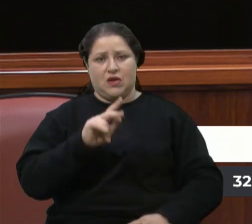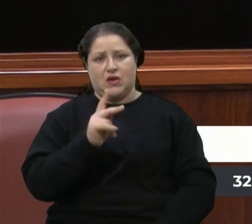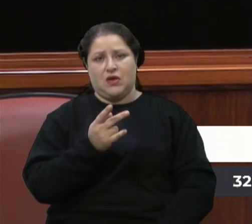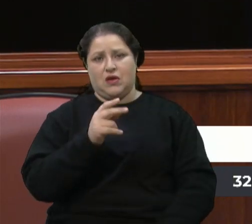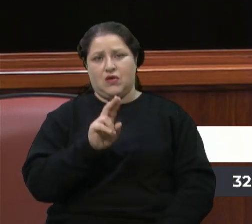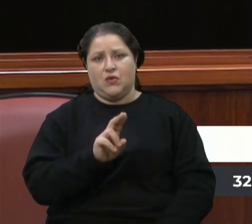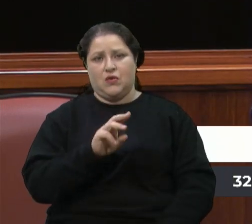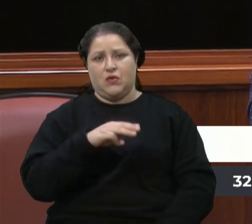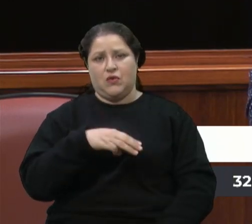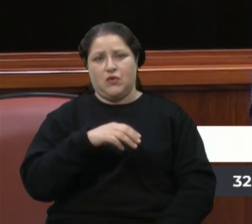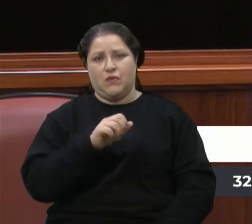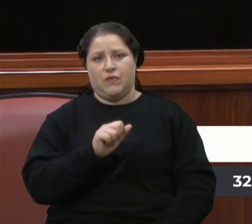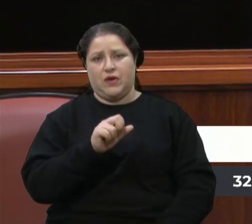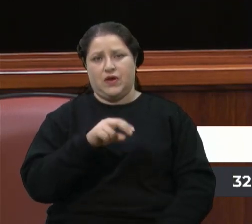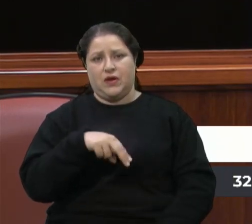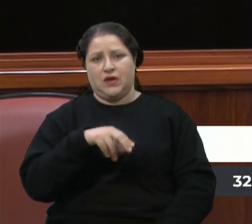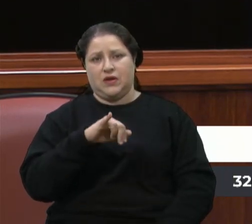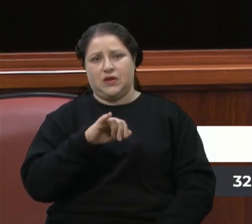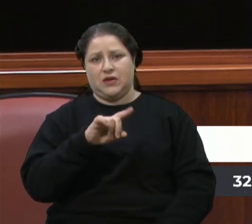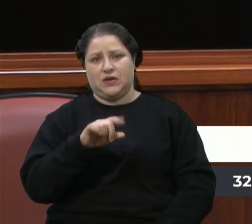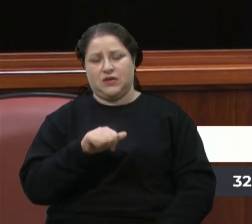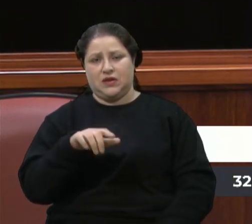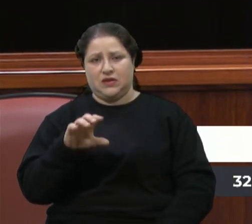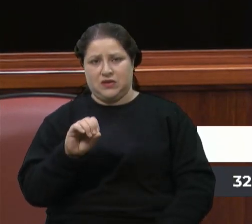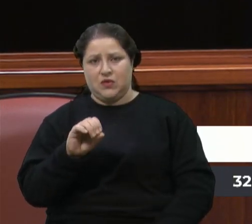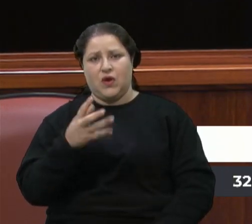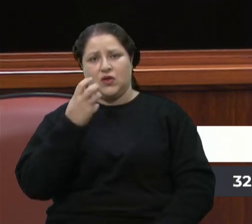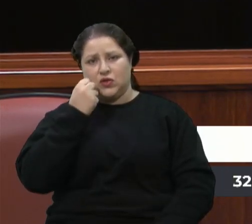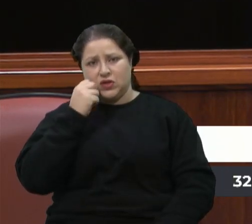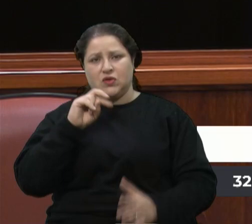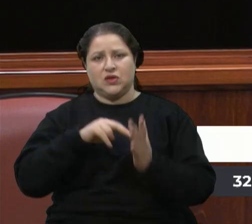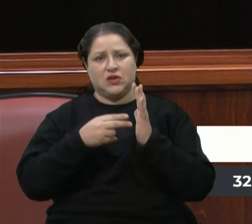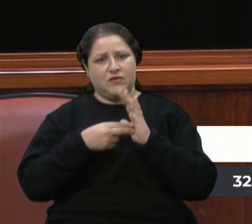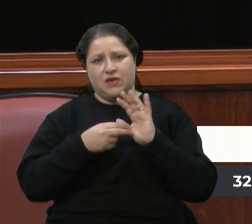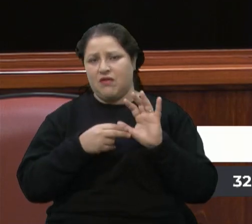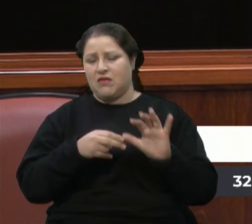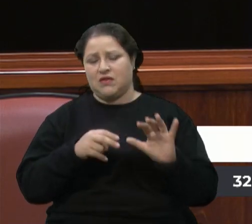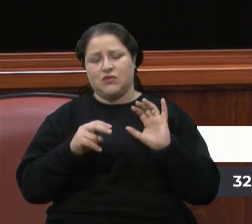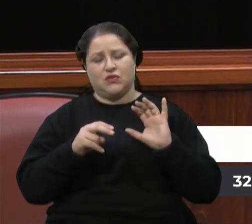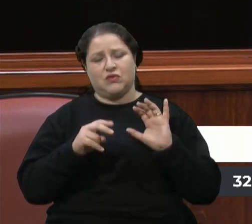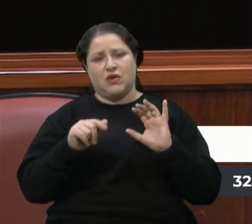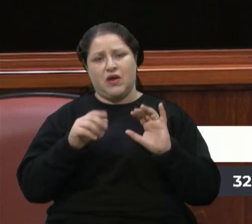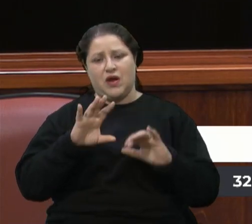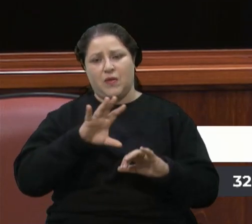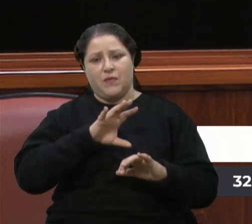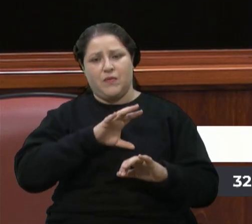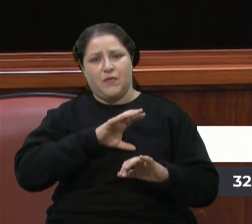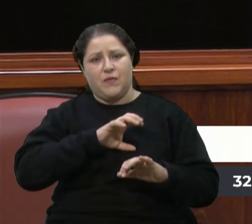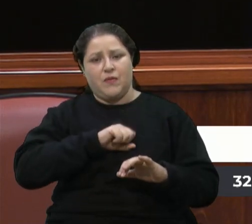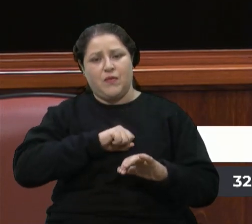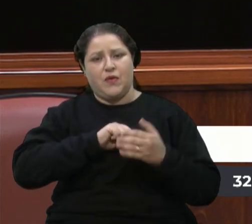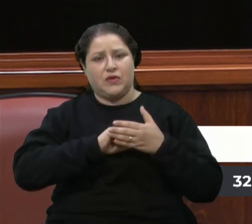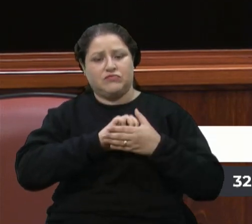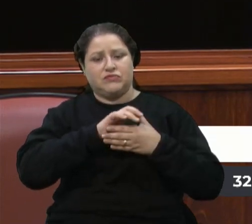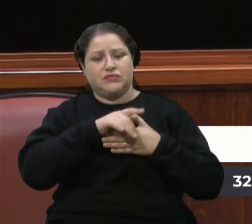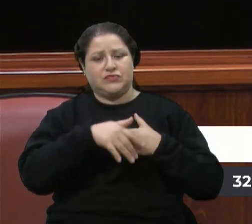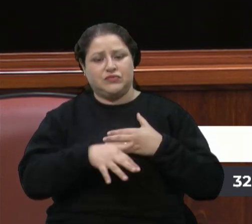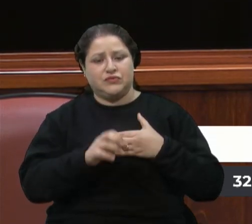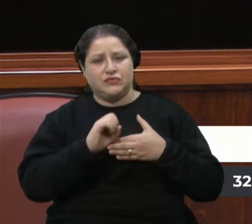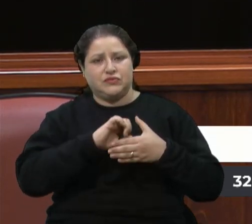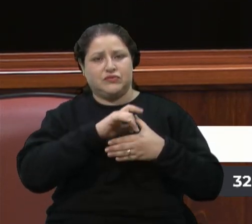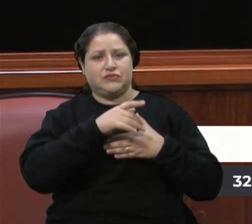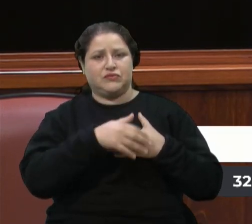por isso, o amor que transborda, e o vereador Fiusa falou de uma expressão de que